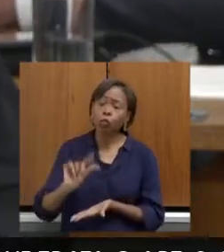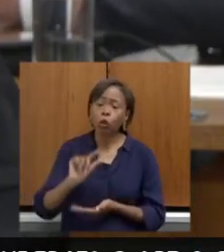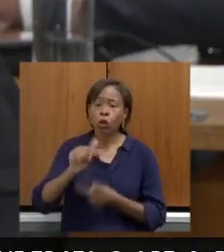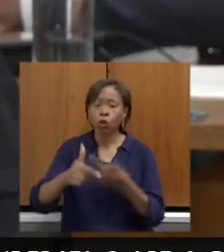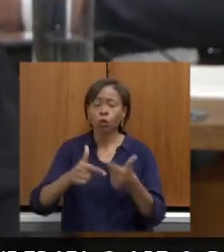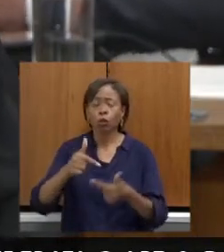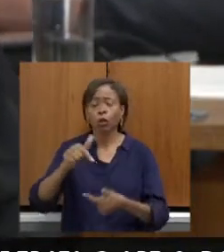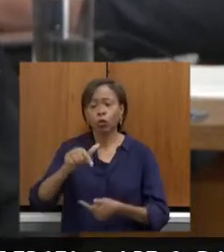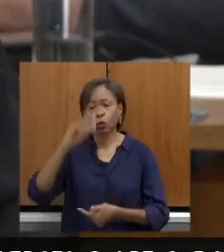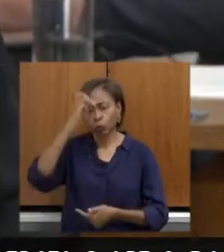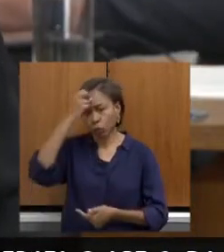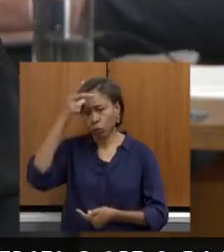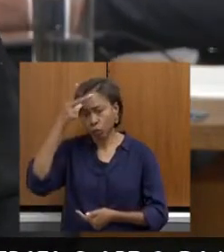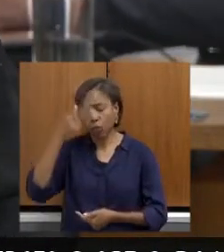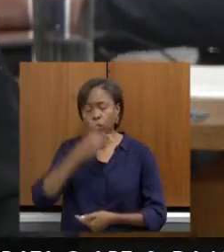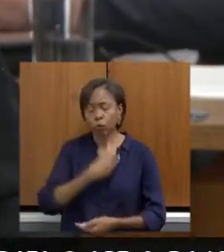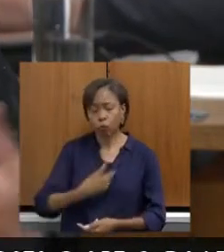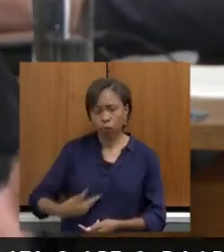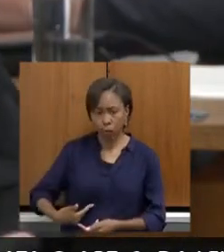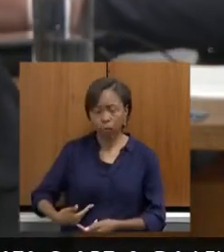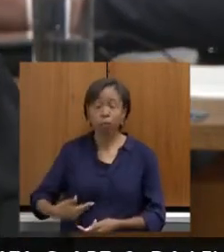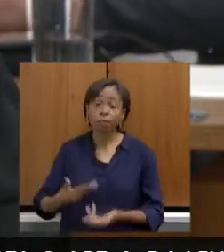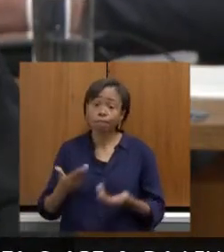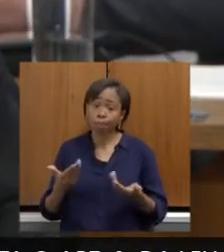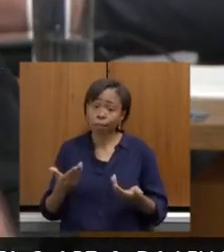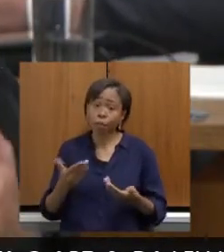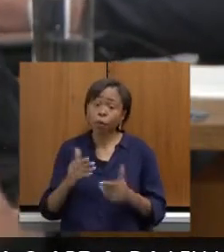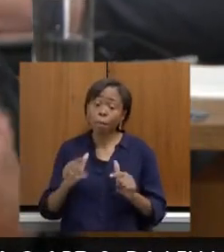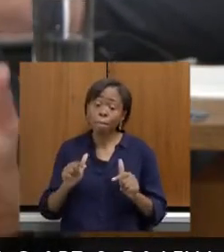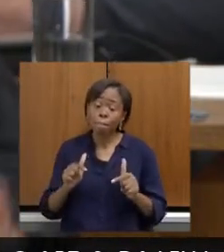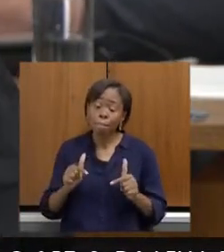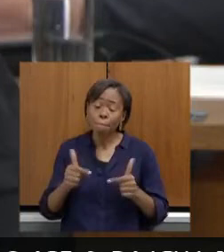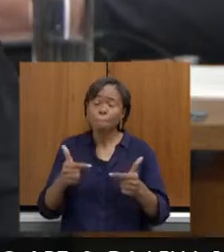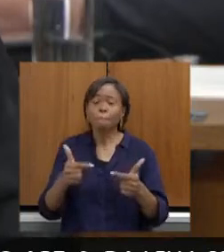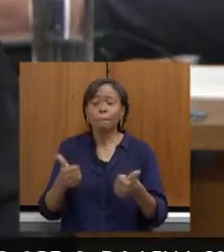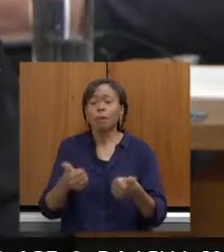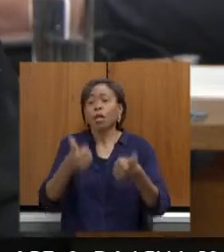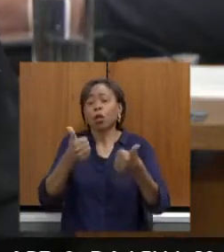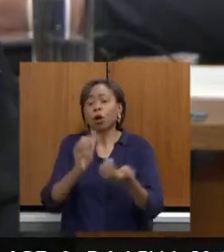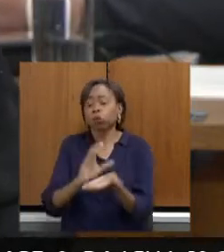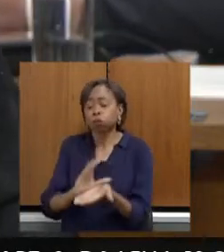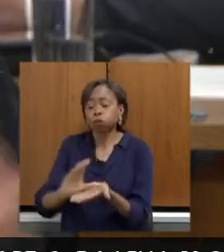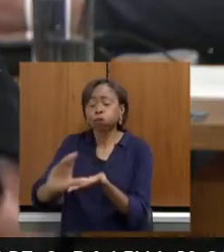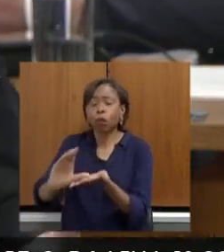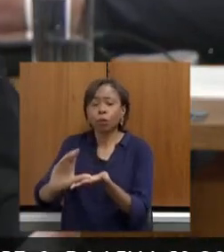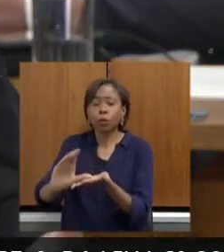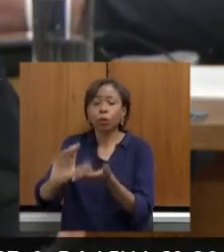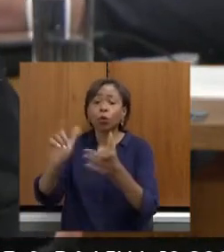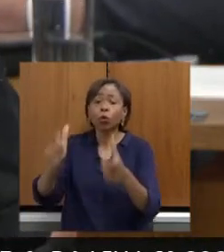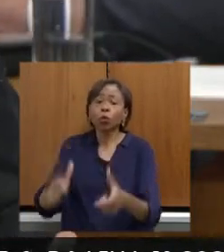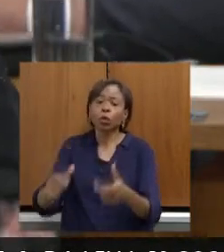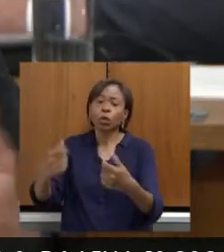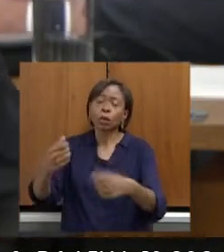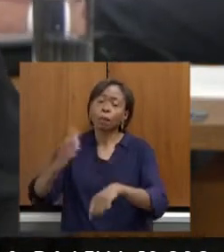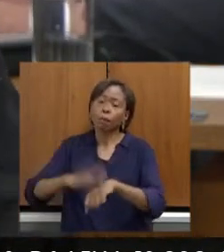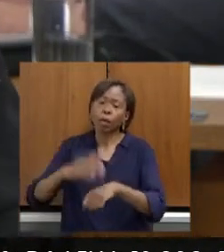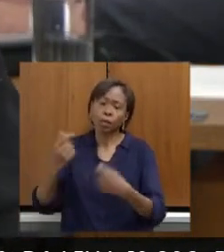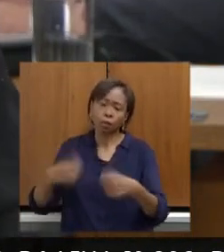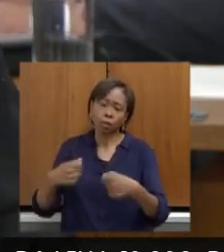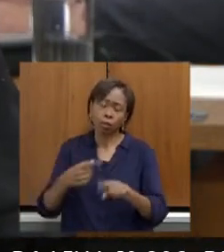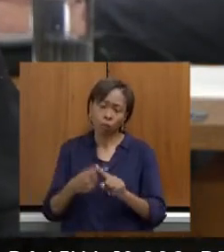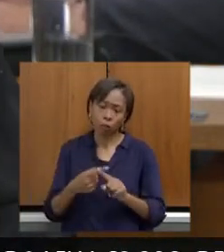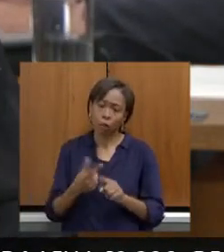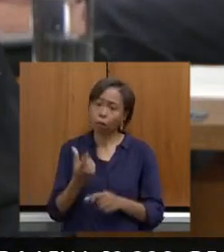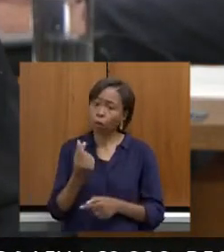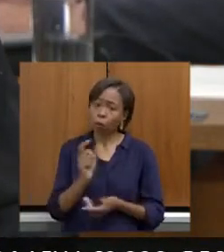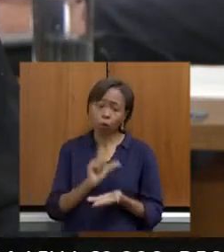e para o Estado também, e que seja mais efetivo, que chegue em quem mais está precisando, já que os recursos são escassos e a gente